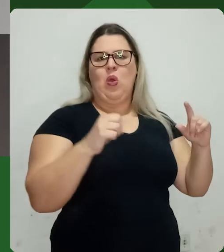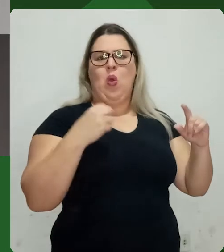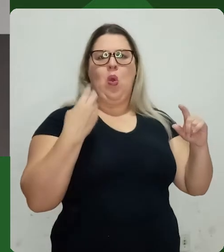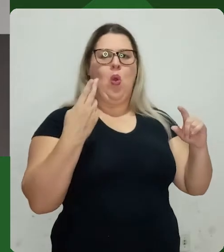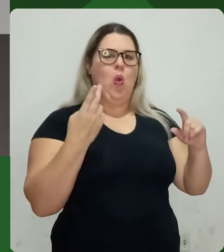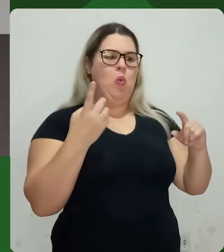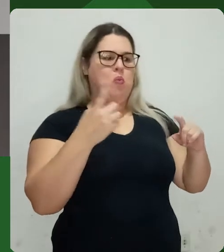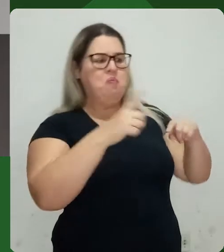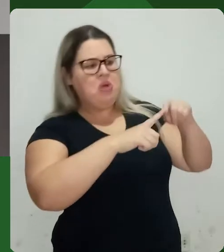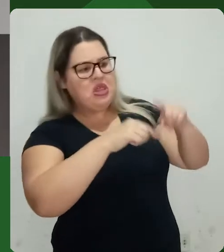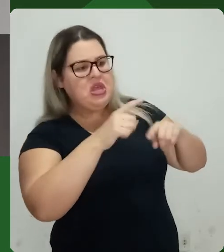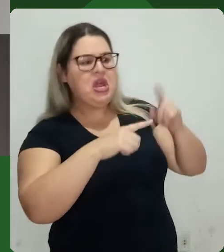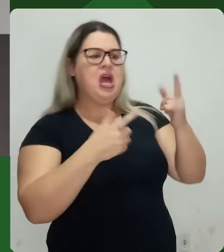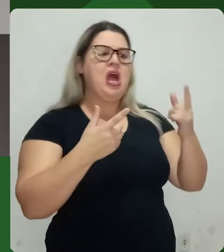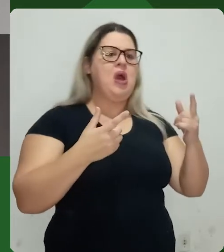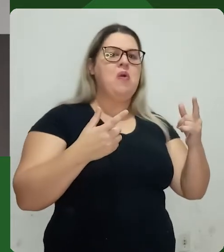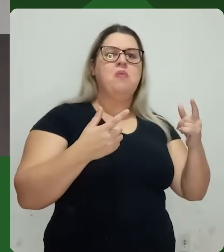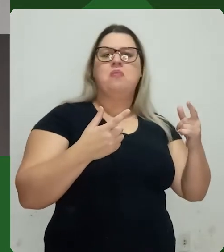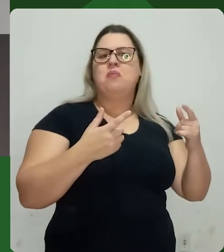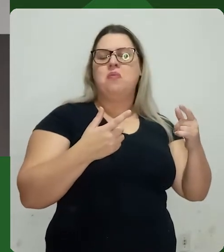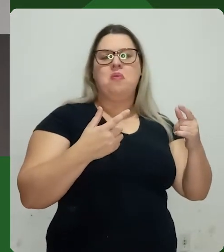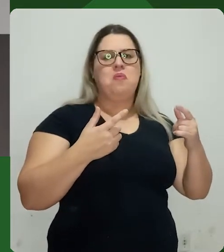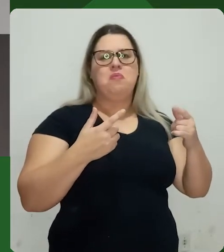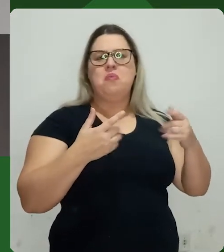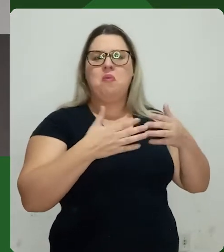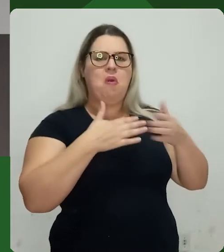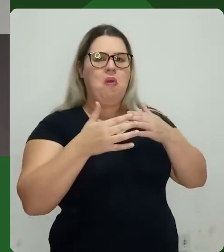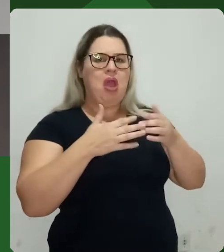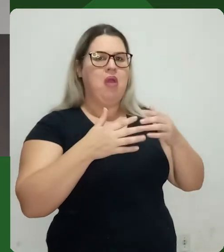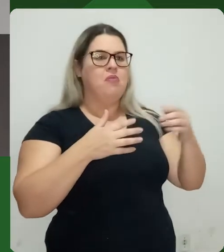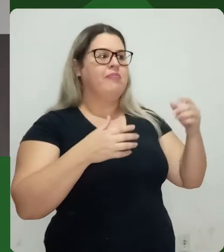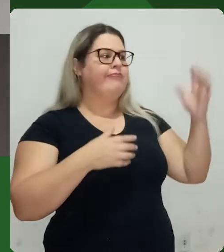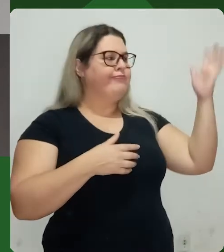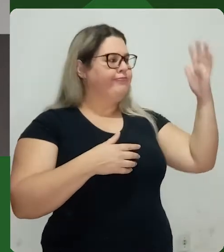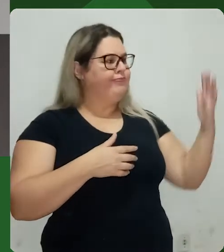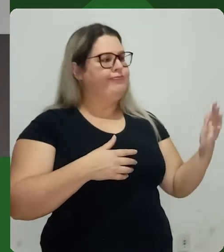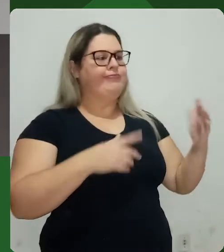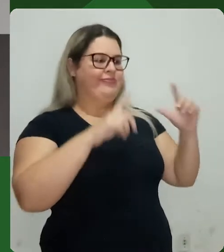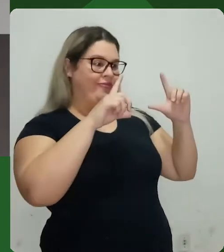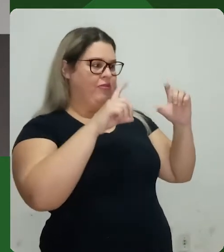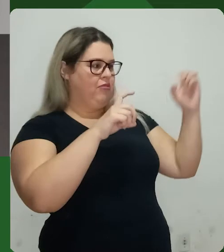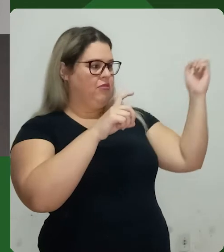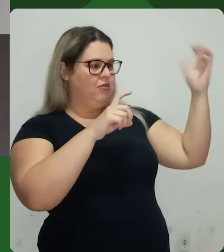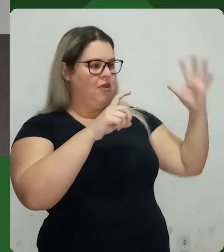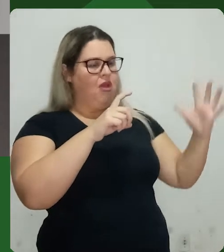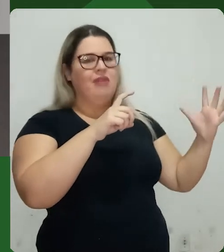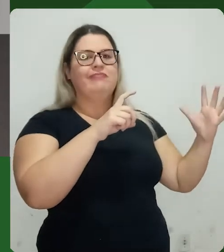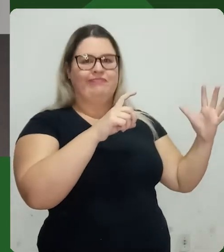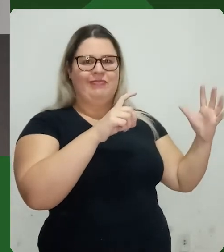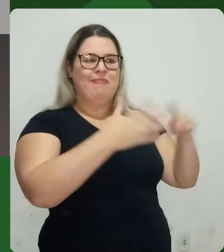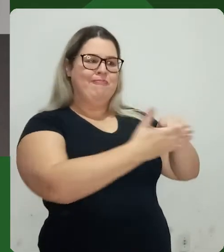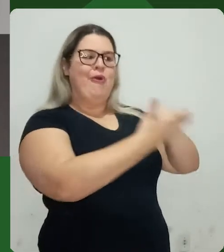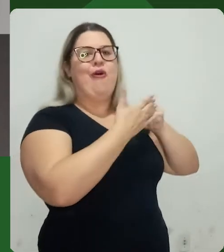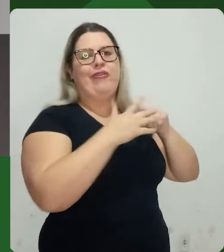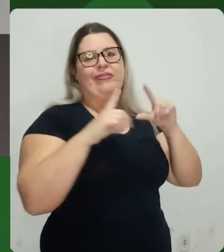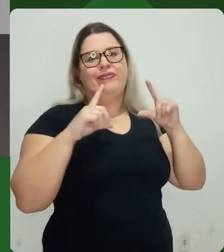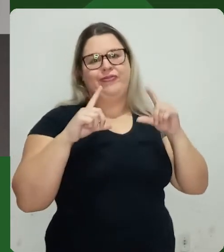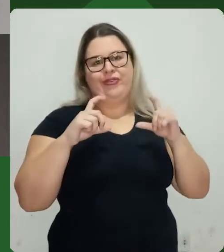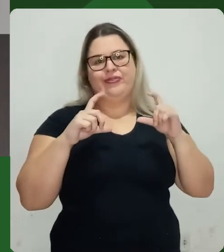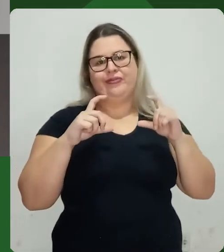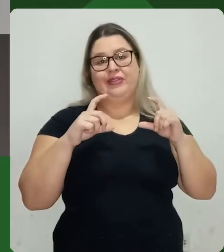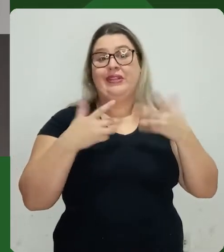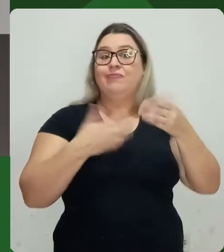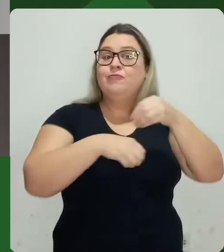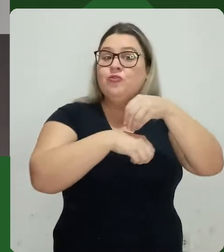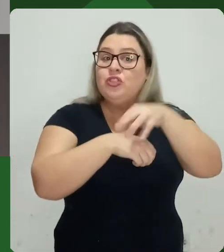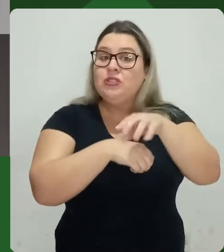sua fotografia e tem alguma coisa esquisita no seu set fotográfico, ali ao redor do set, ou passou alguém, passou alguma coisa, pode ser que